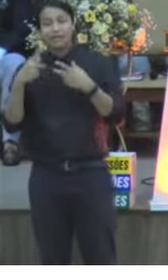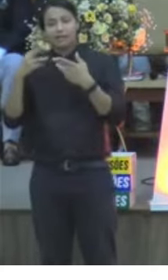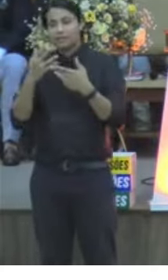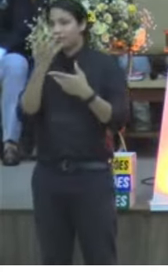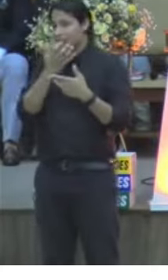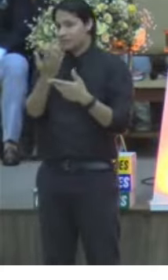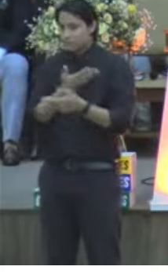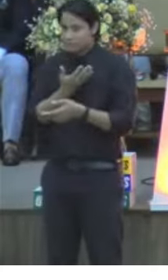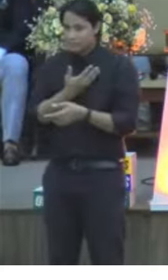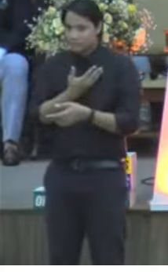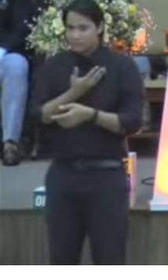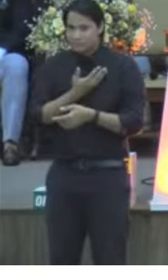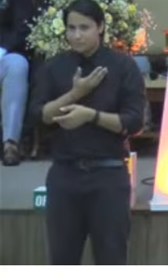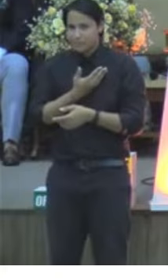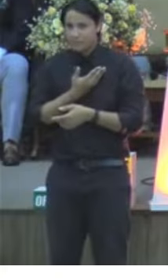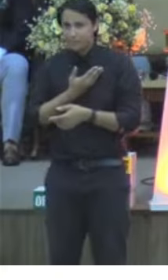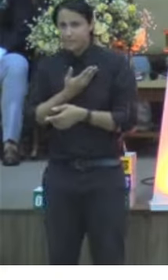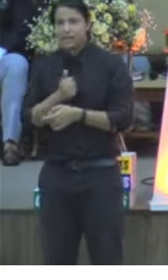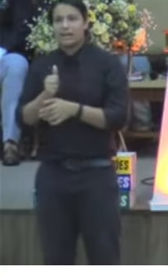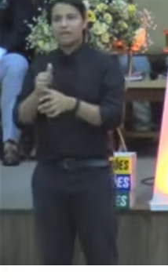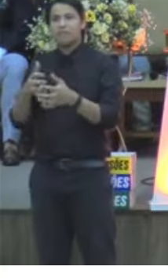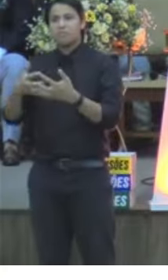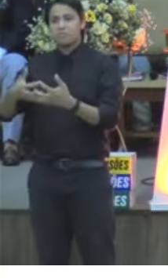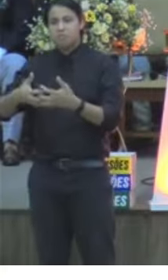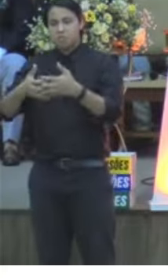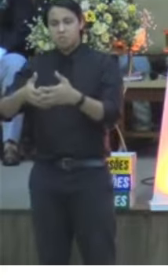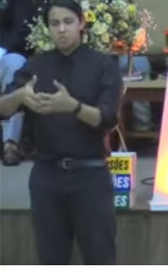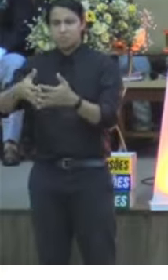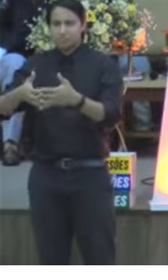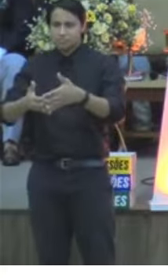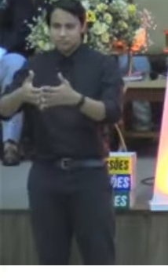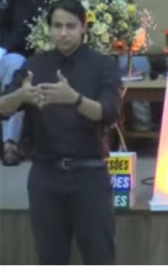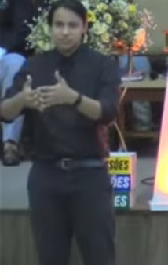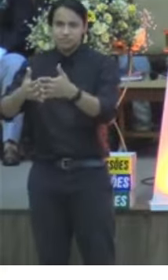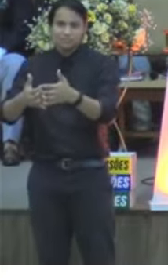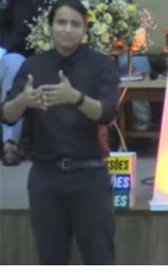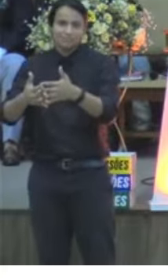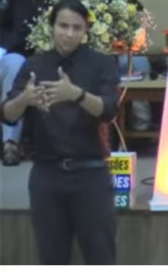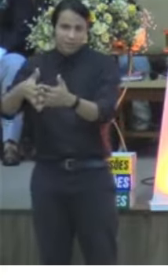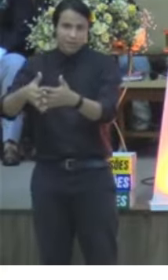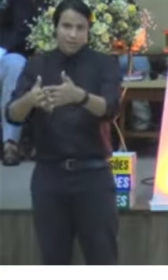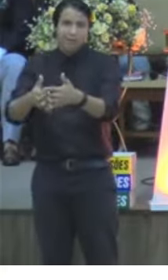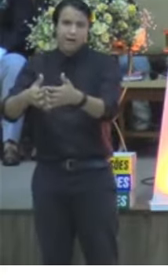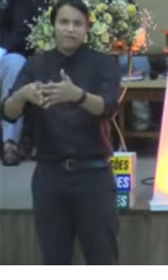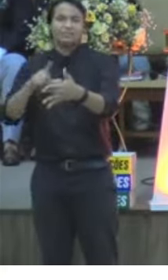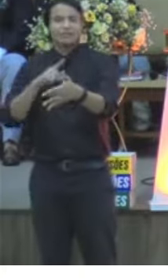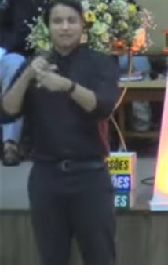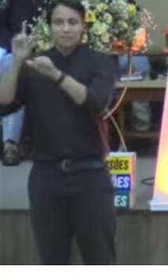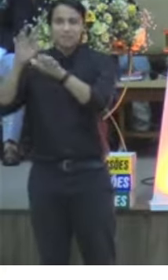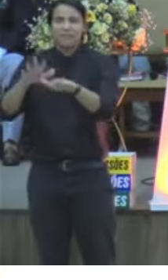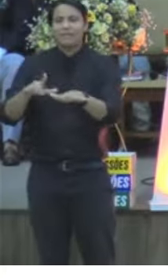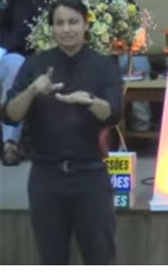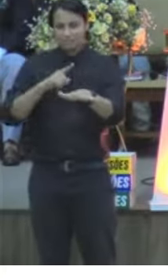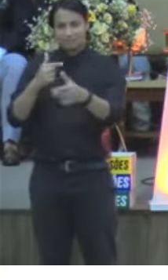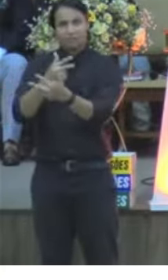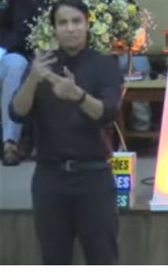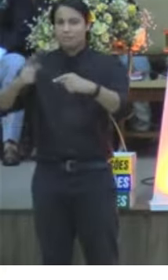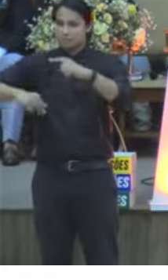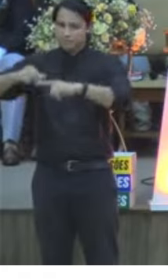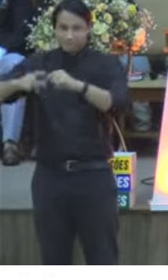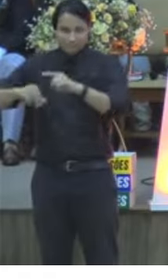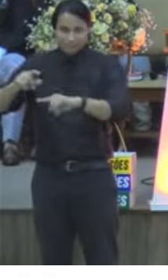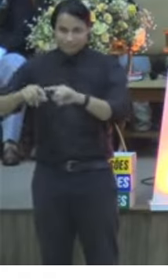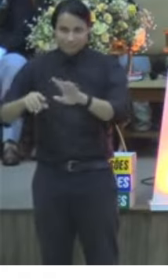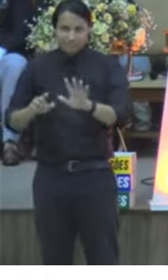amigo meu, vai chegar, é um caminhão de bênçãos. Entendeu? Tem crente aí que a bênção dele é só numa carroça, ainda vem bem.